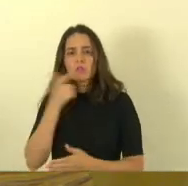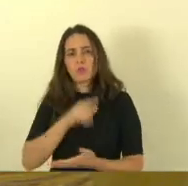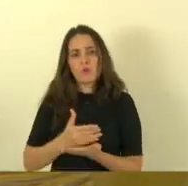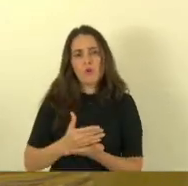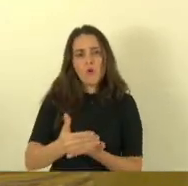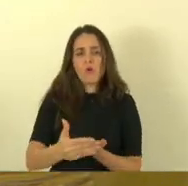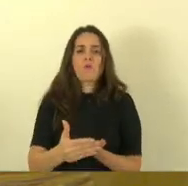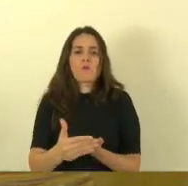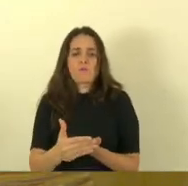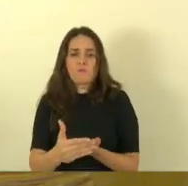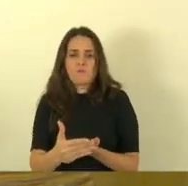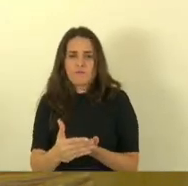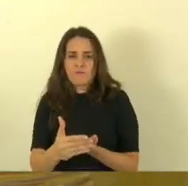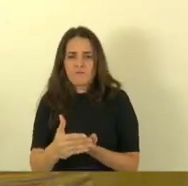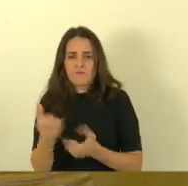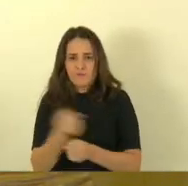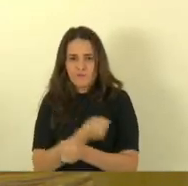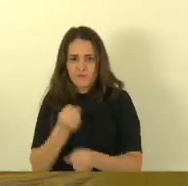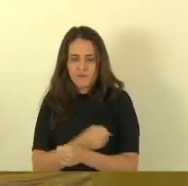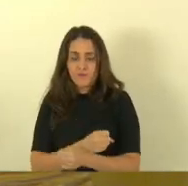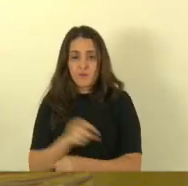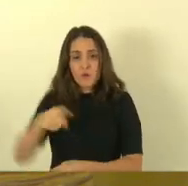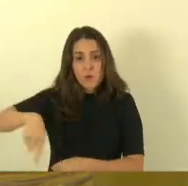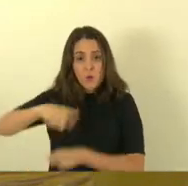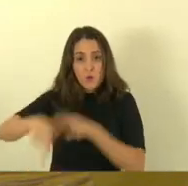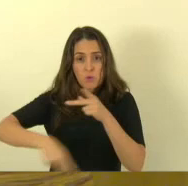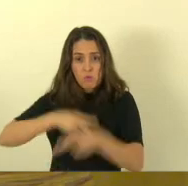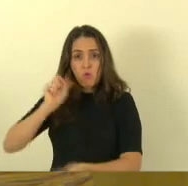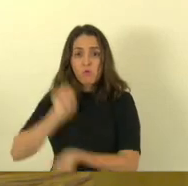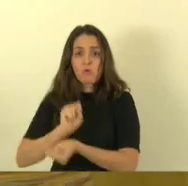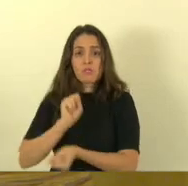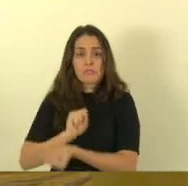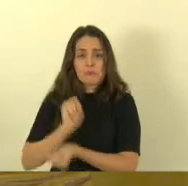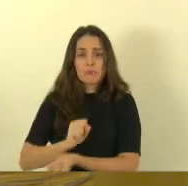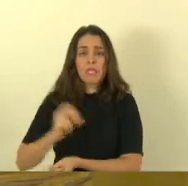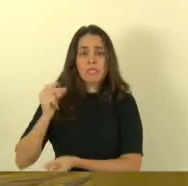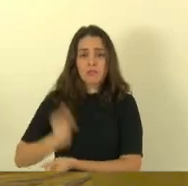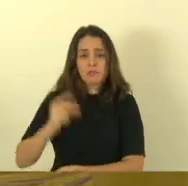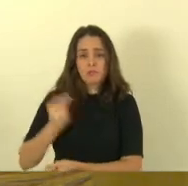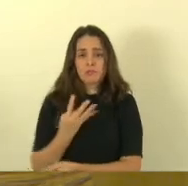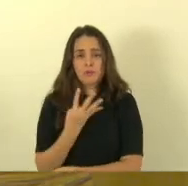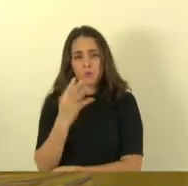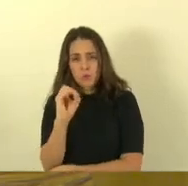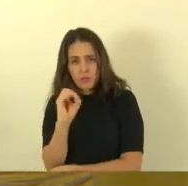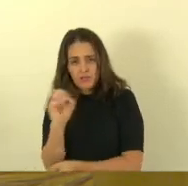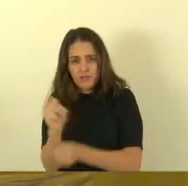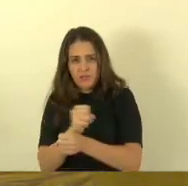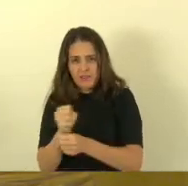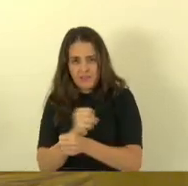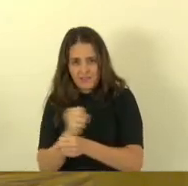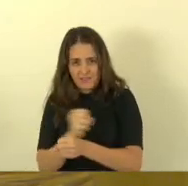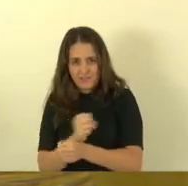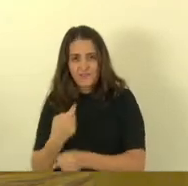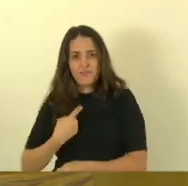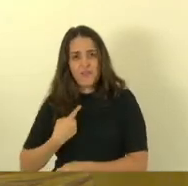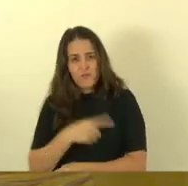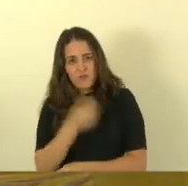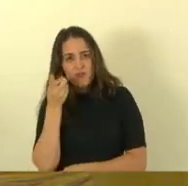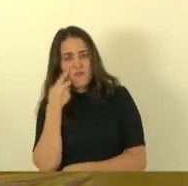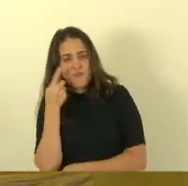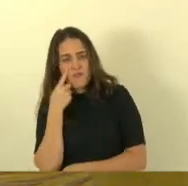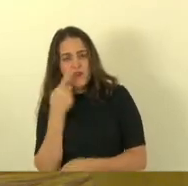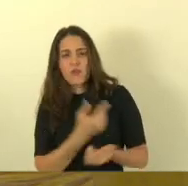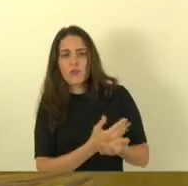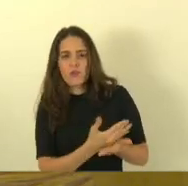grande obra que tem 40 anos que a população da região luta por essa obra. Então, fomos lá fiscalizar início dessas obras.